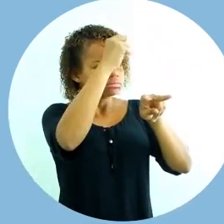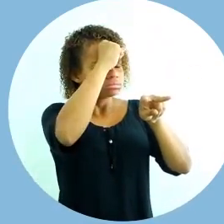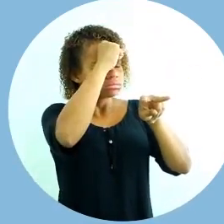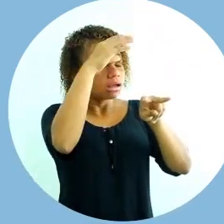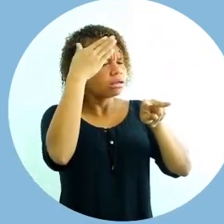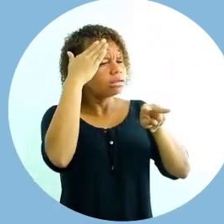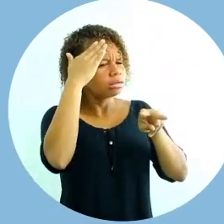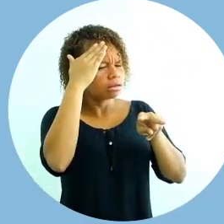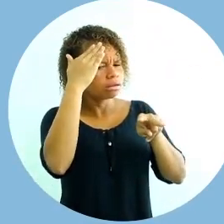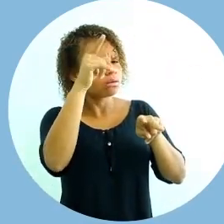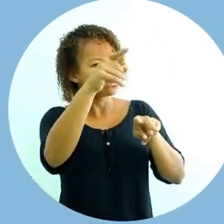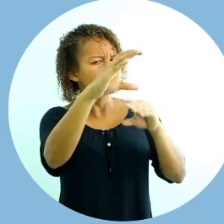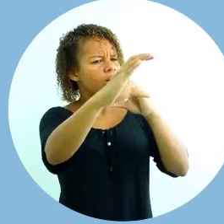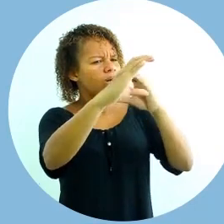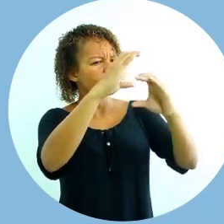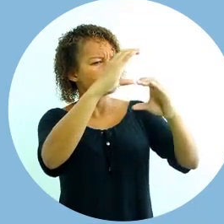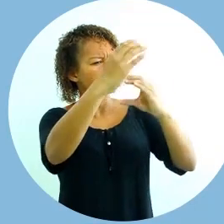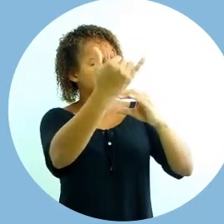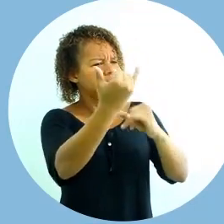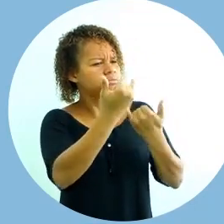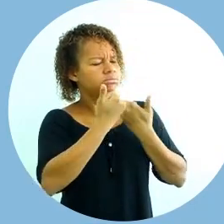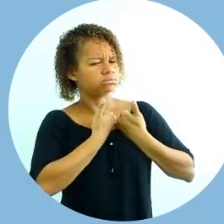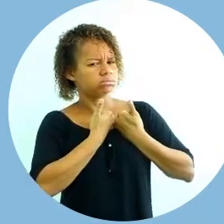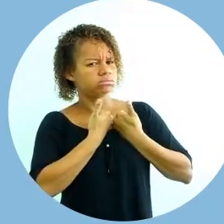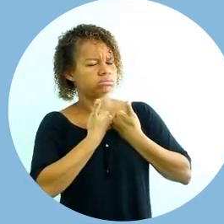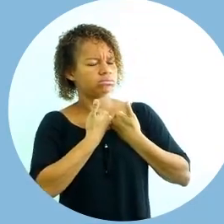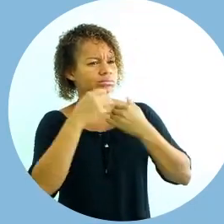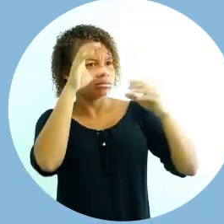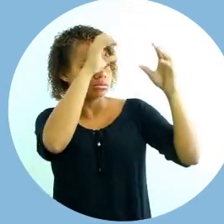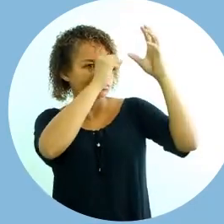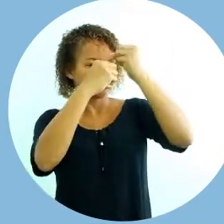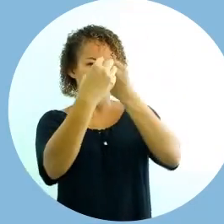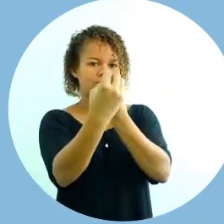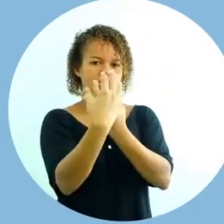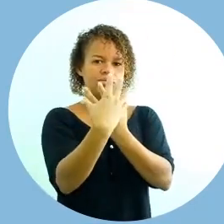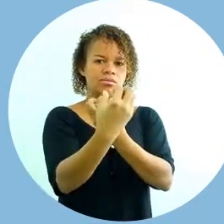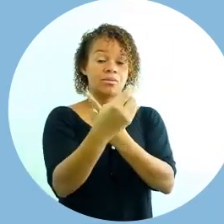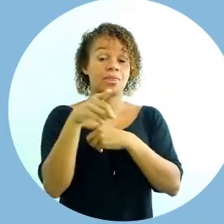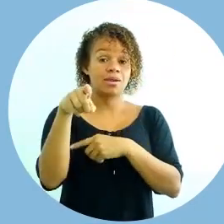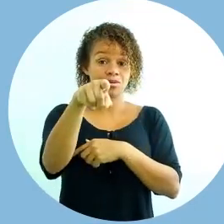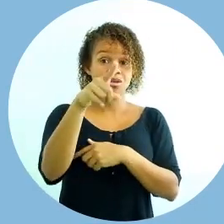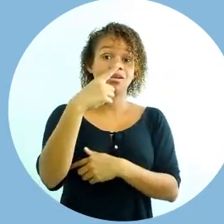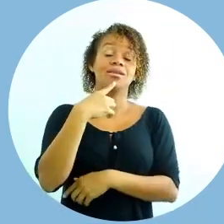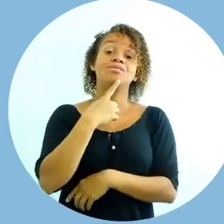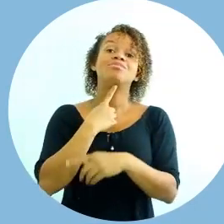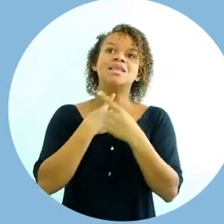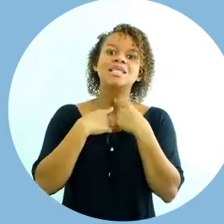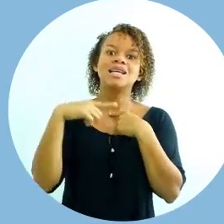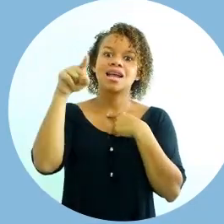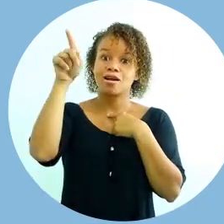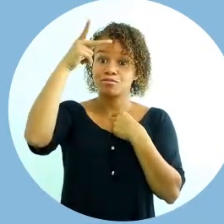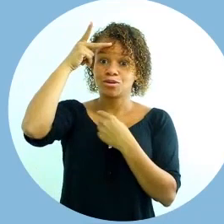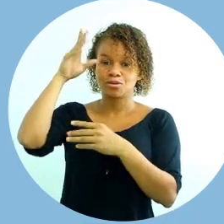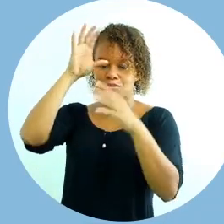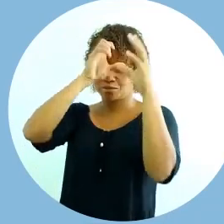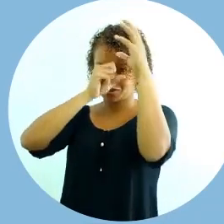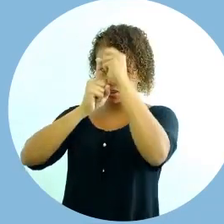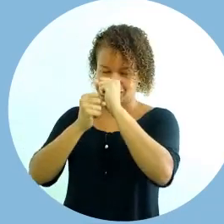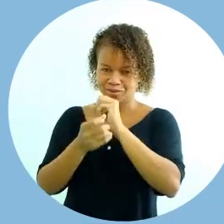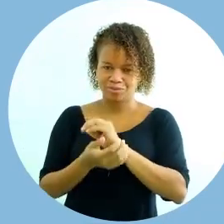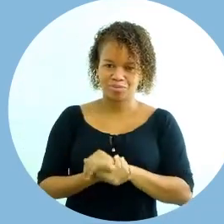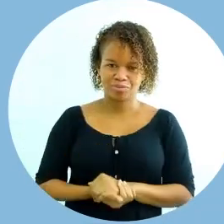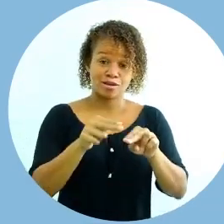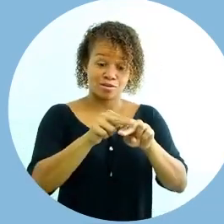ensinar. E mais que isso, que você deseja que ele aprenda. Portanto, o vídeo sempre partirá de algo